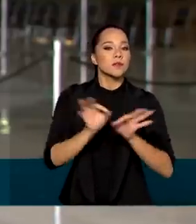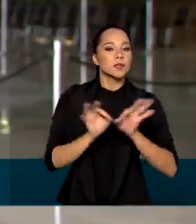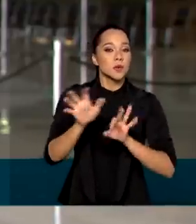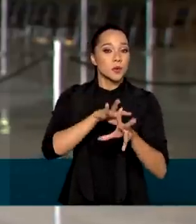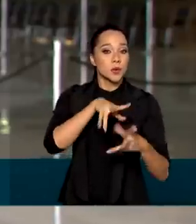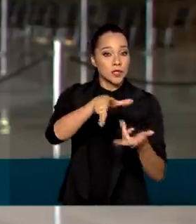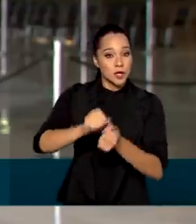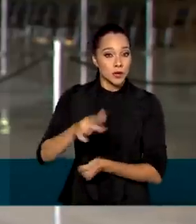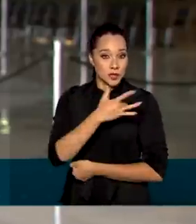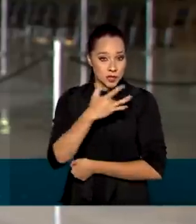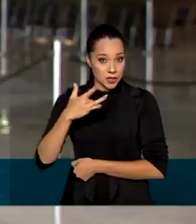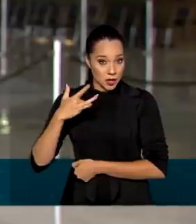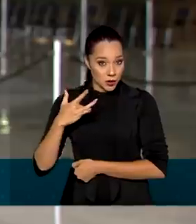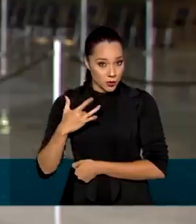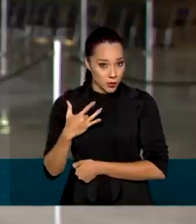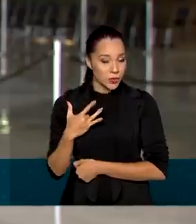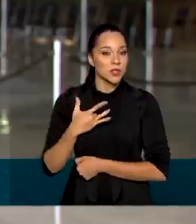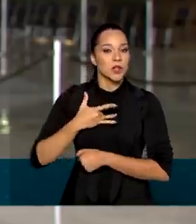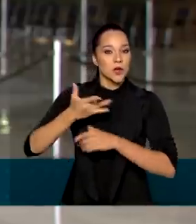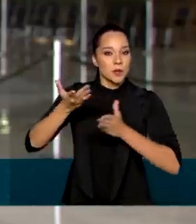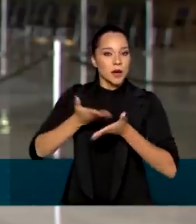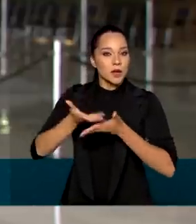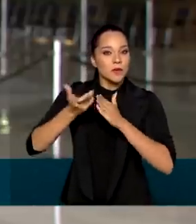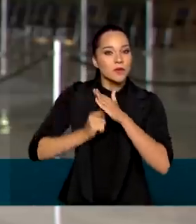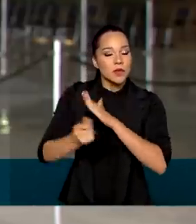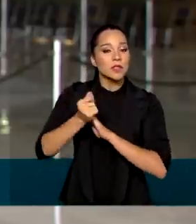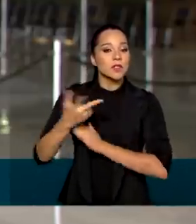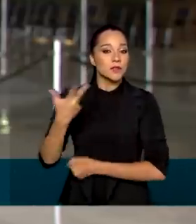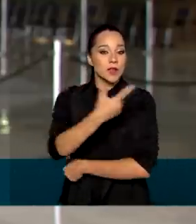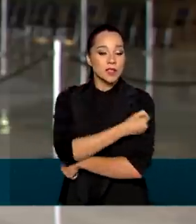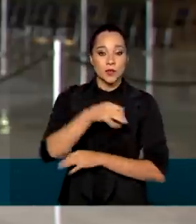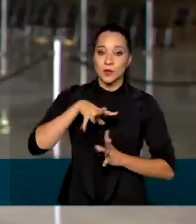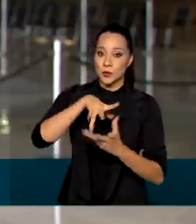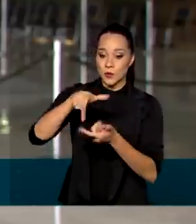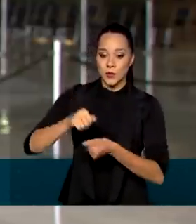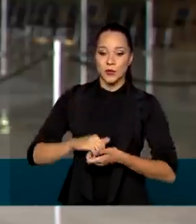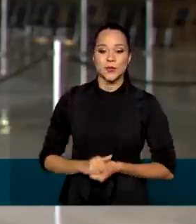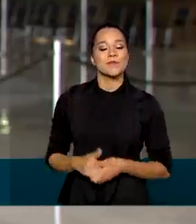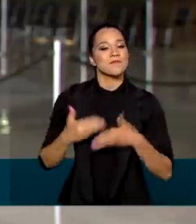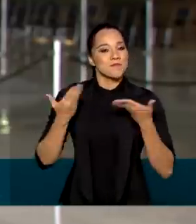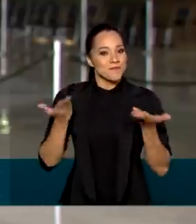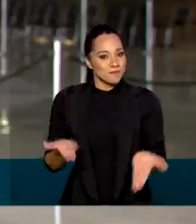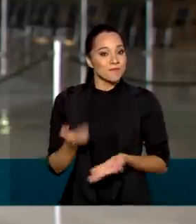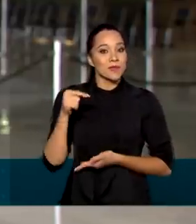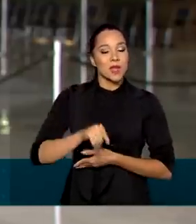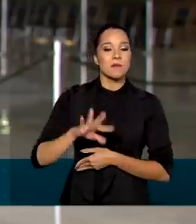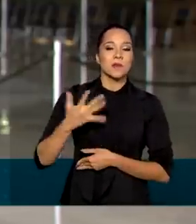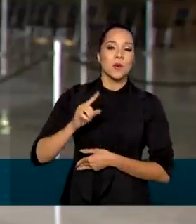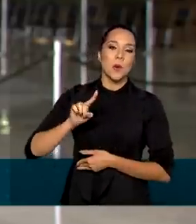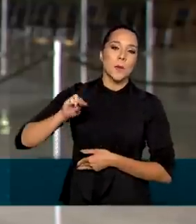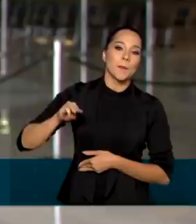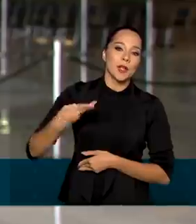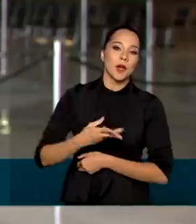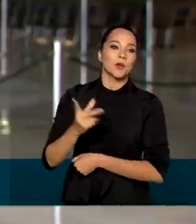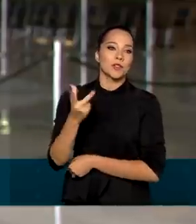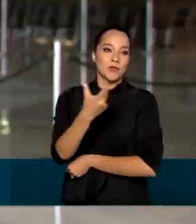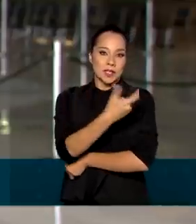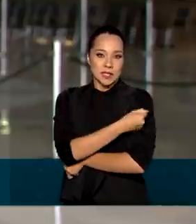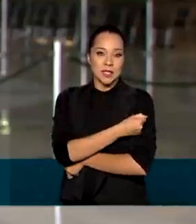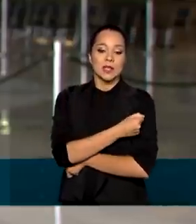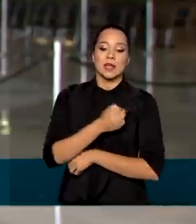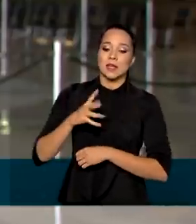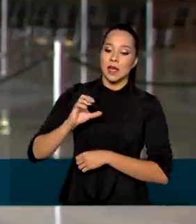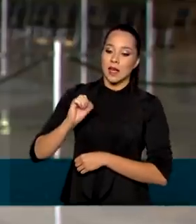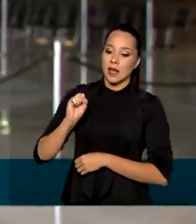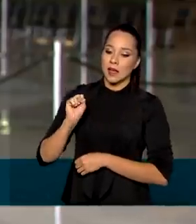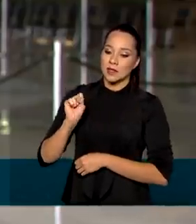Mundial de Saúde para ampliar a oferta à distribuição de vacinas em todo o mundo. No caso, foram cerca de 1 milhão de doses da AstraZeneca